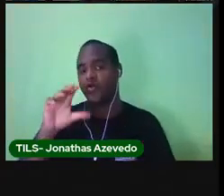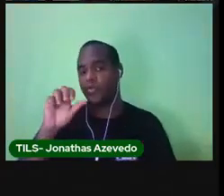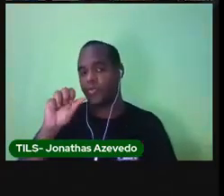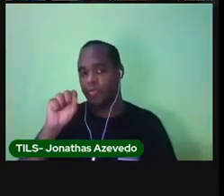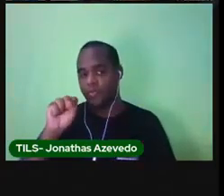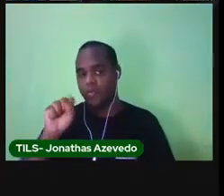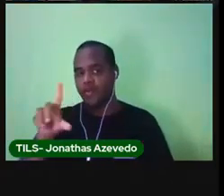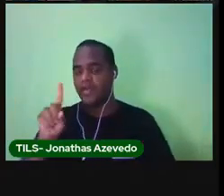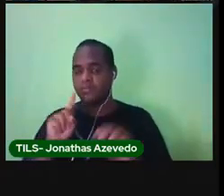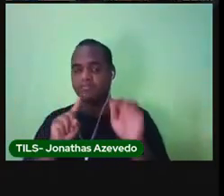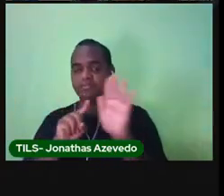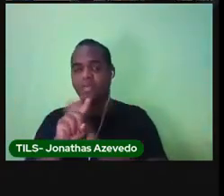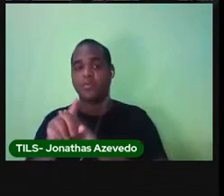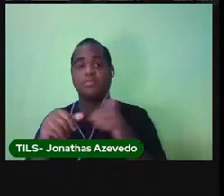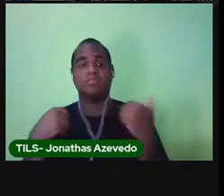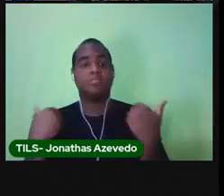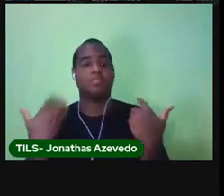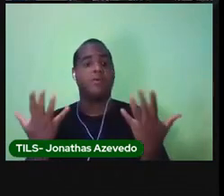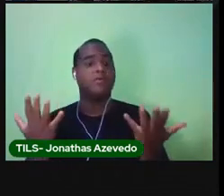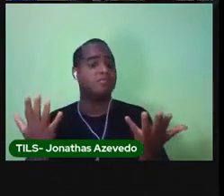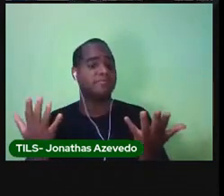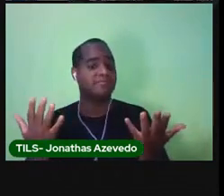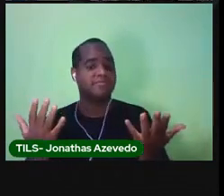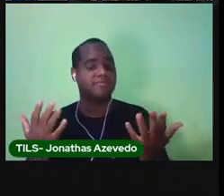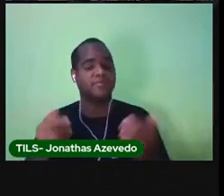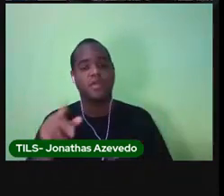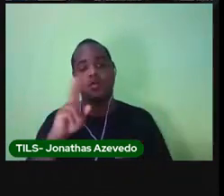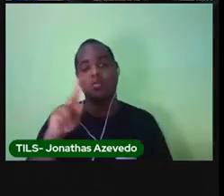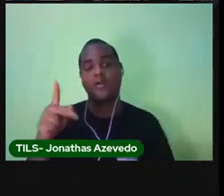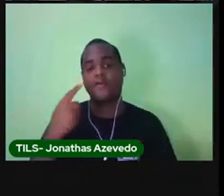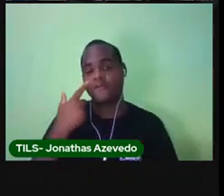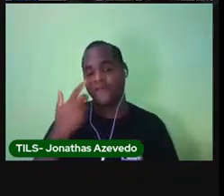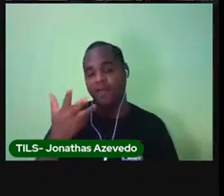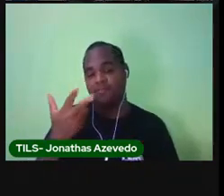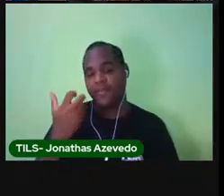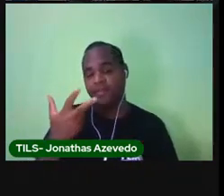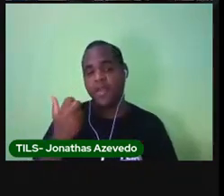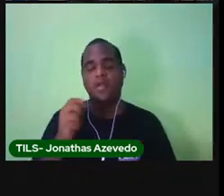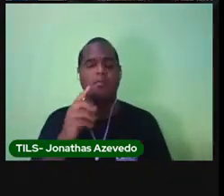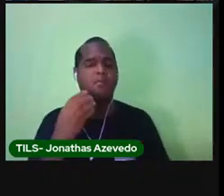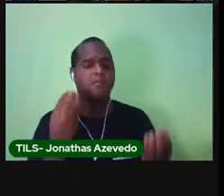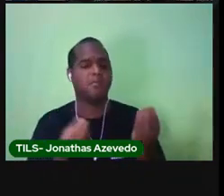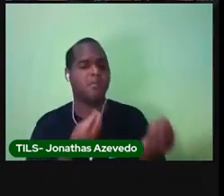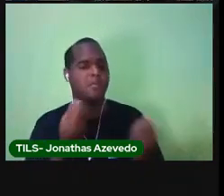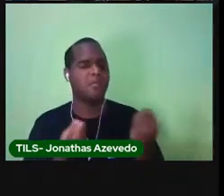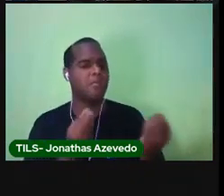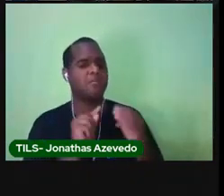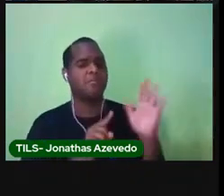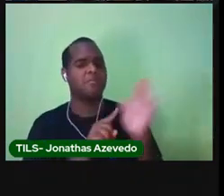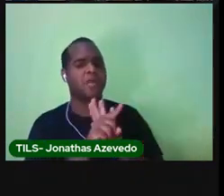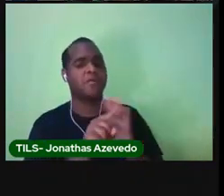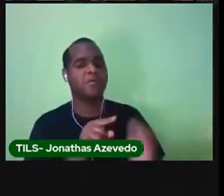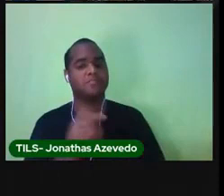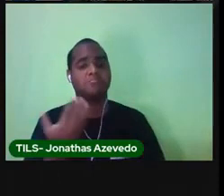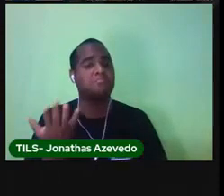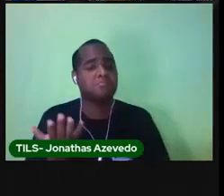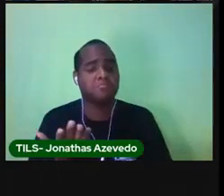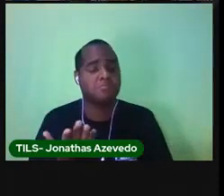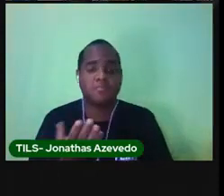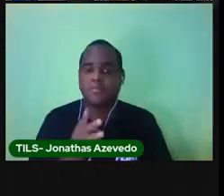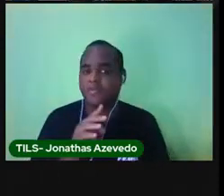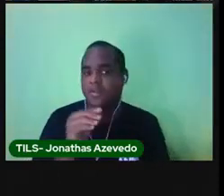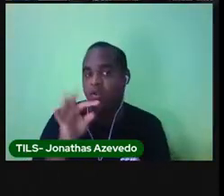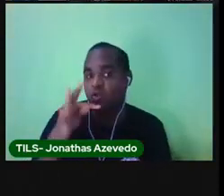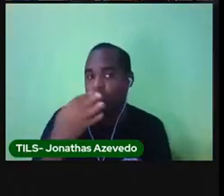fez? Pró Como é que eu vou saber que é uma pergunta? Porque